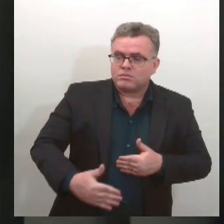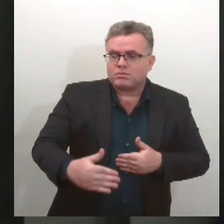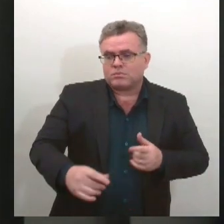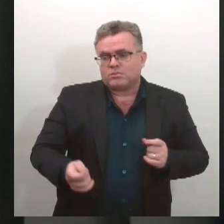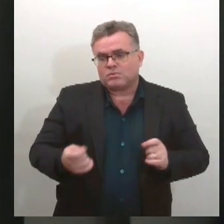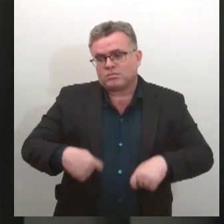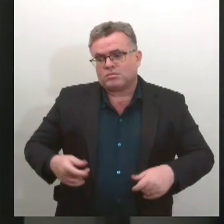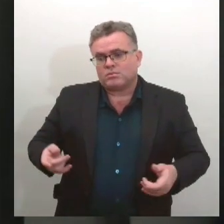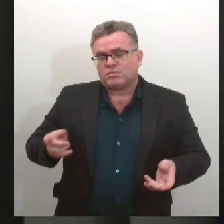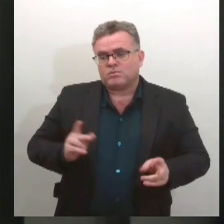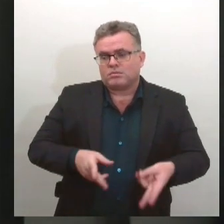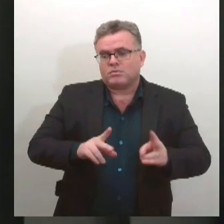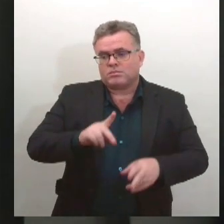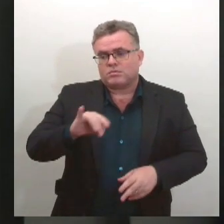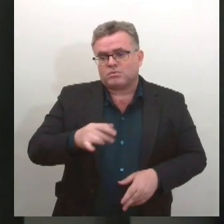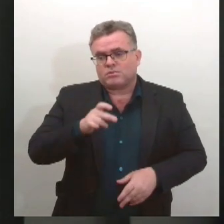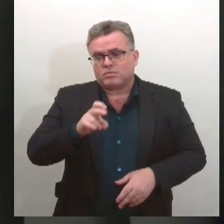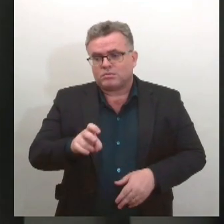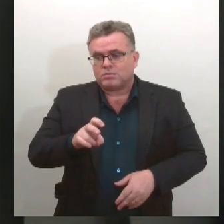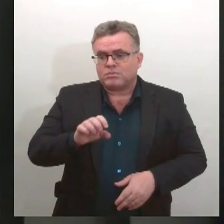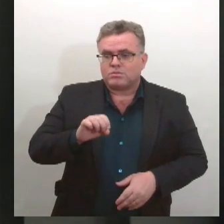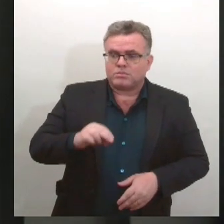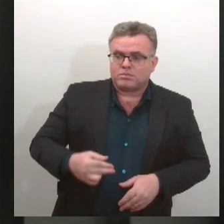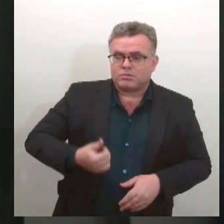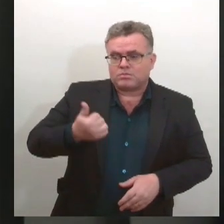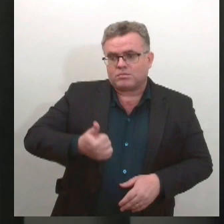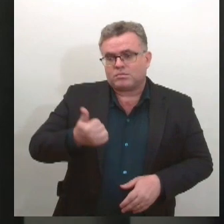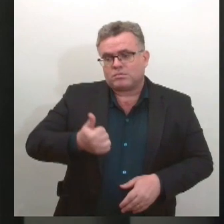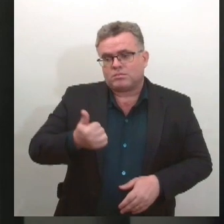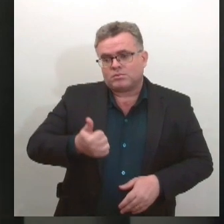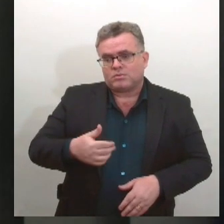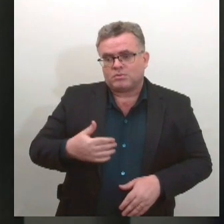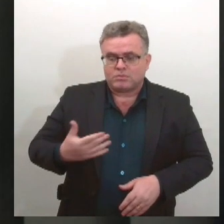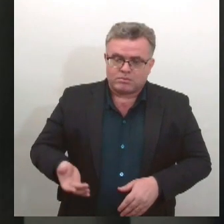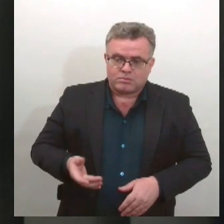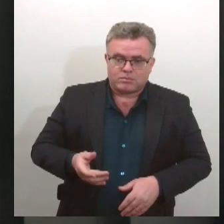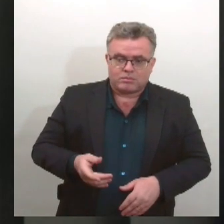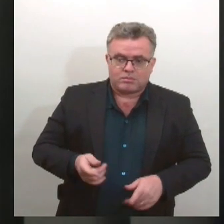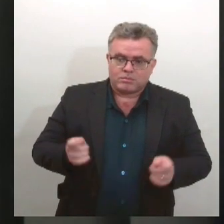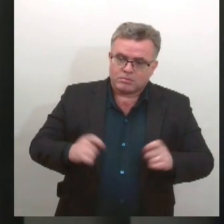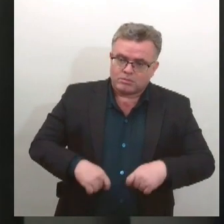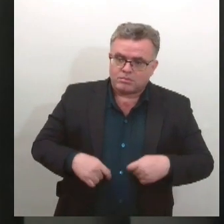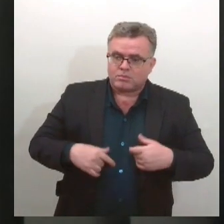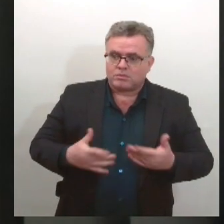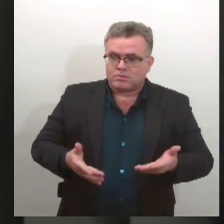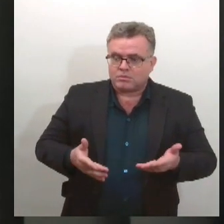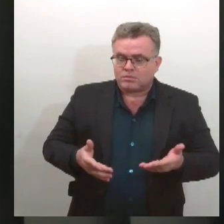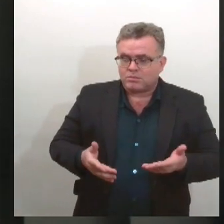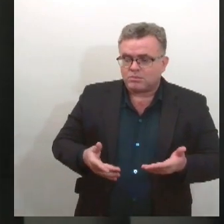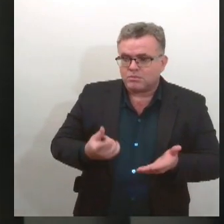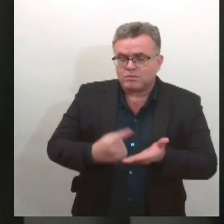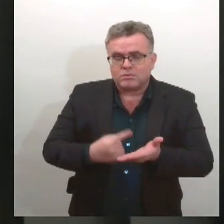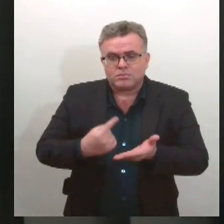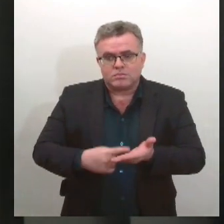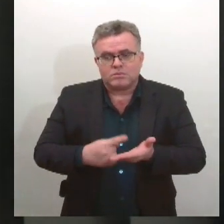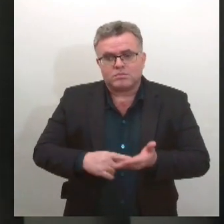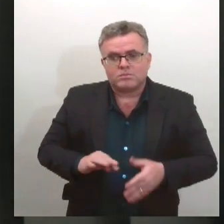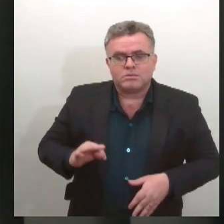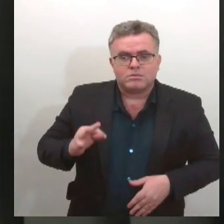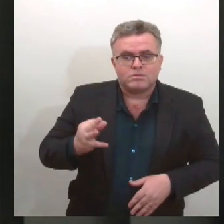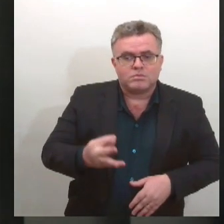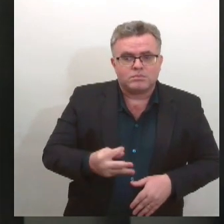cada mês ou no primeiro dia útil, se o dia 5 for ao fim de semana ou feriado. Ao todo, são cerca de 250